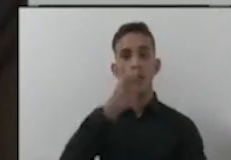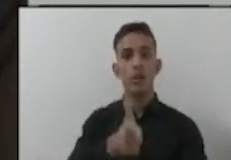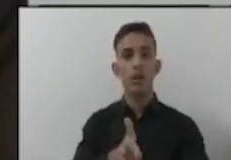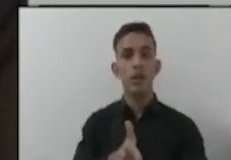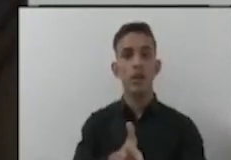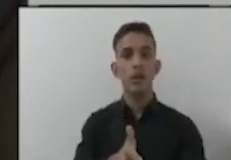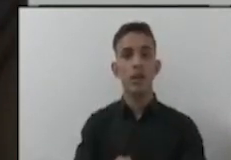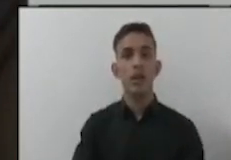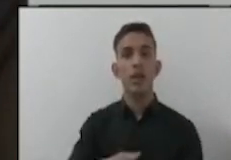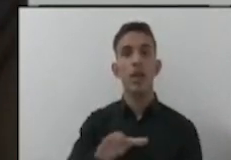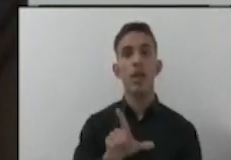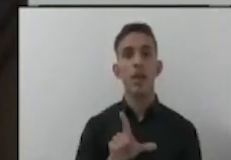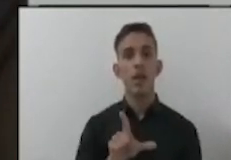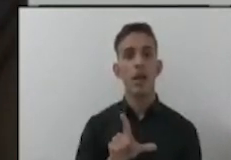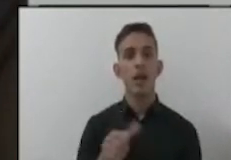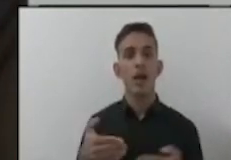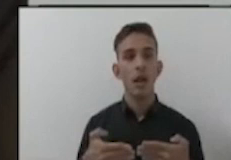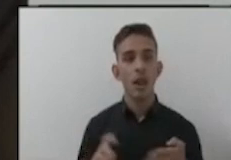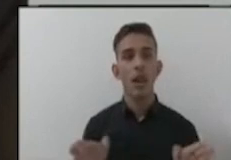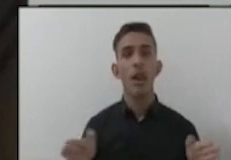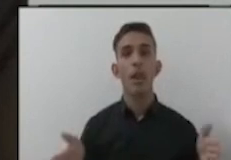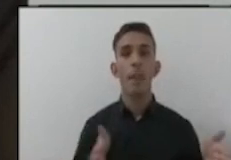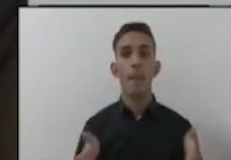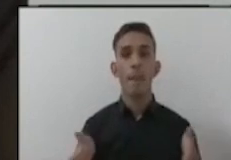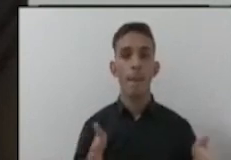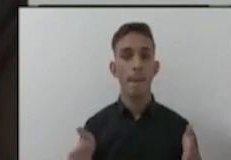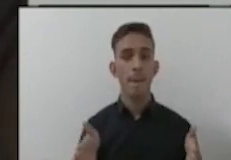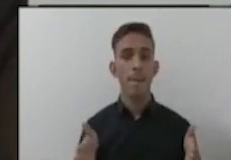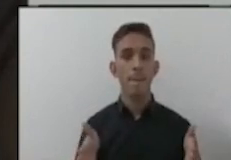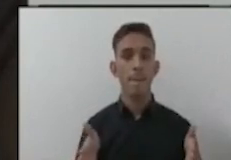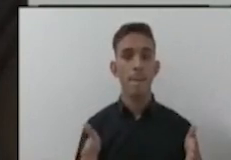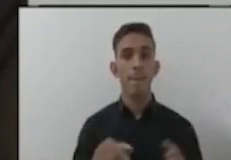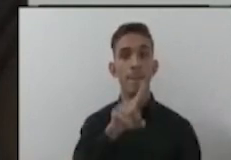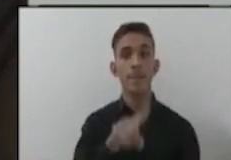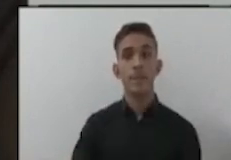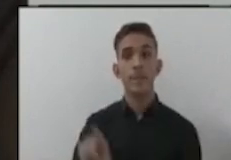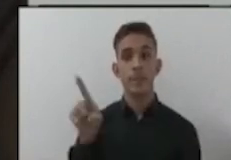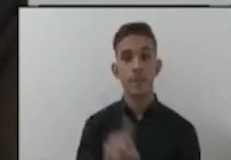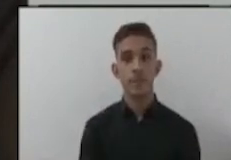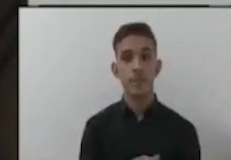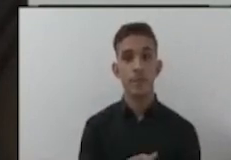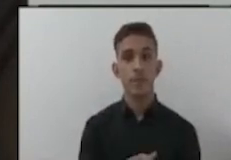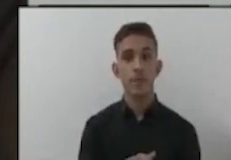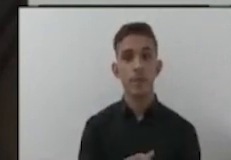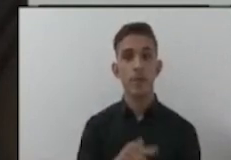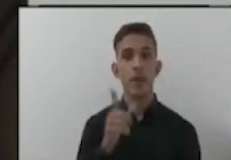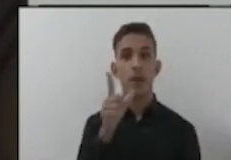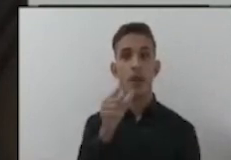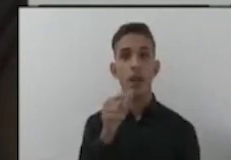E antes de dar por aberto o grande expediente, eu suspendo a sessão. A gente vai tomar uma aguinha e já volta em breve.